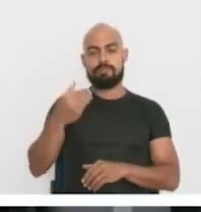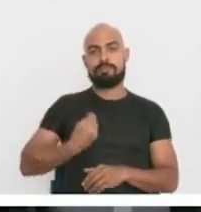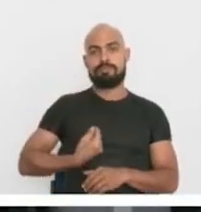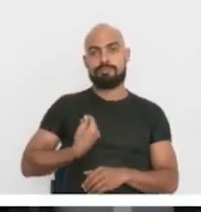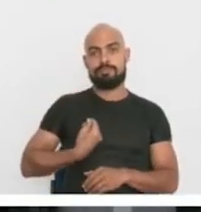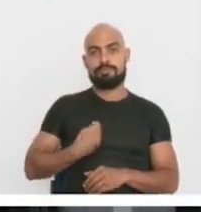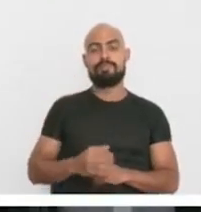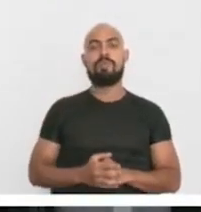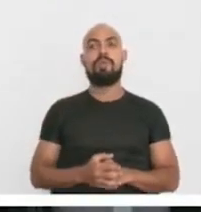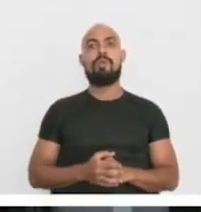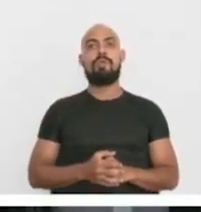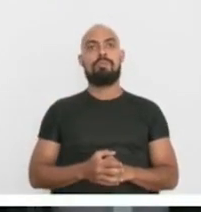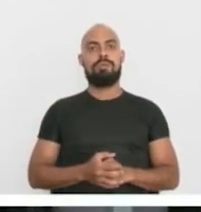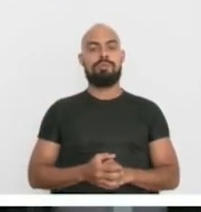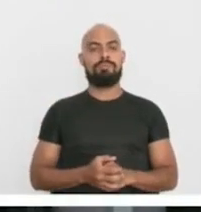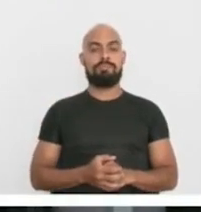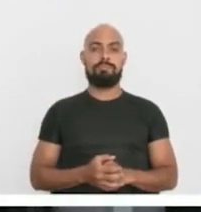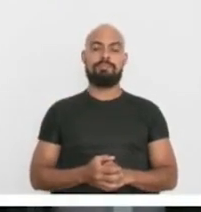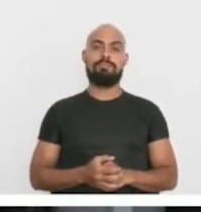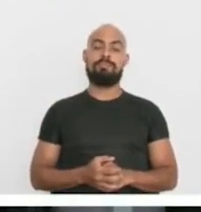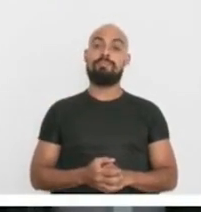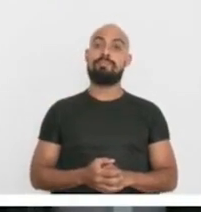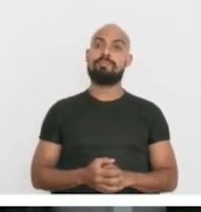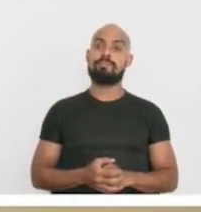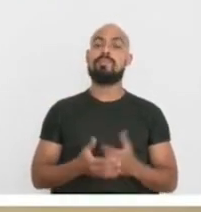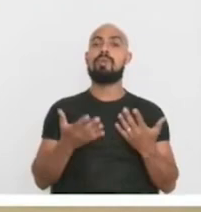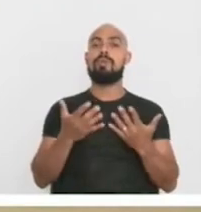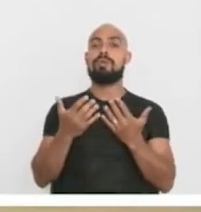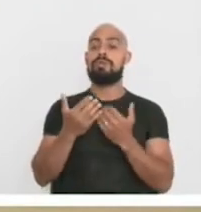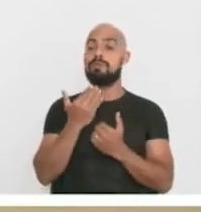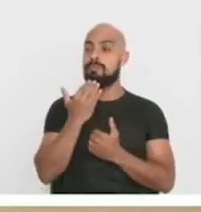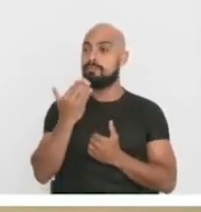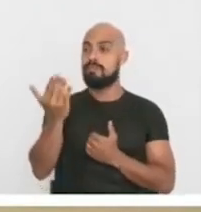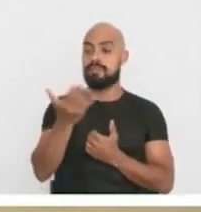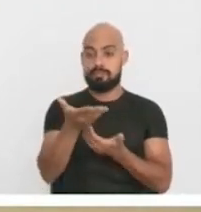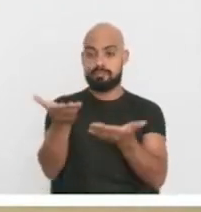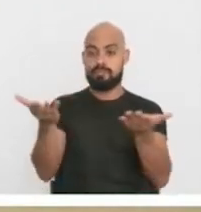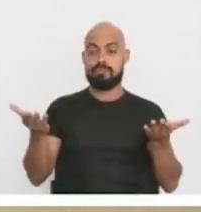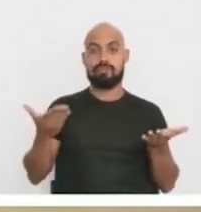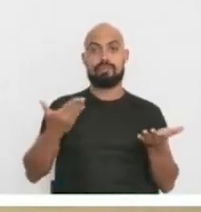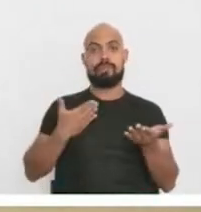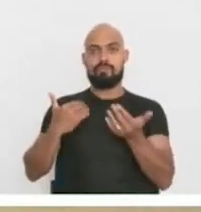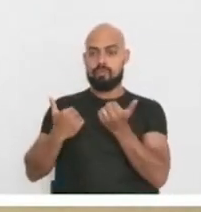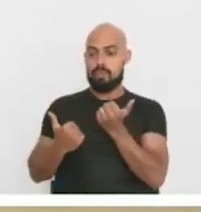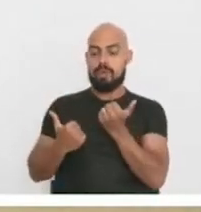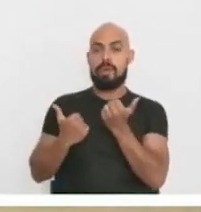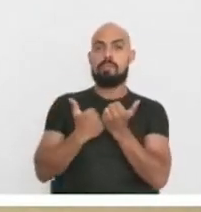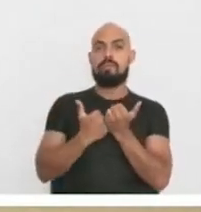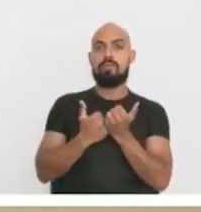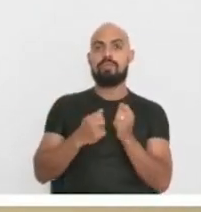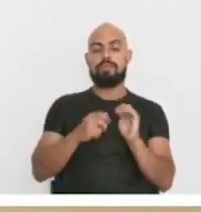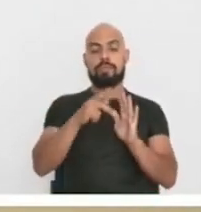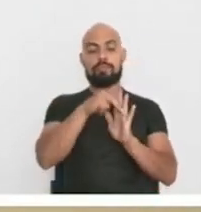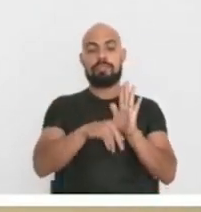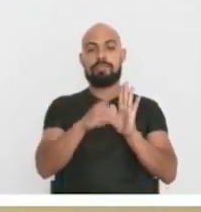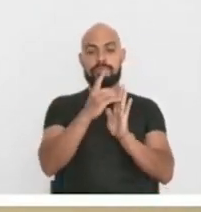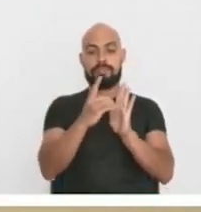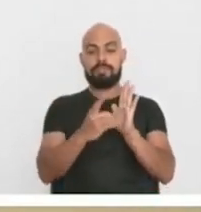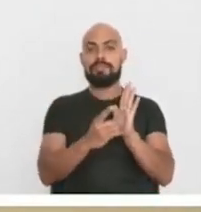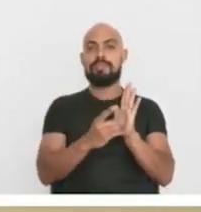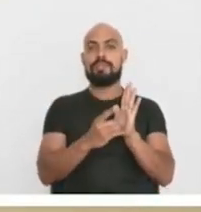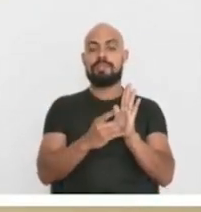Senhor presidente, quero pedir o apoio dos colegas para esse projeto de decreto